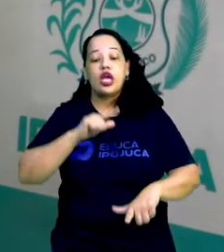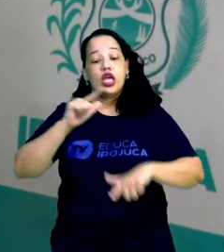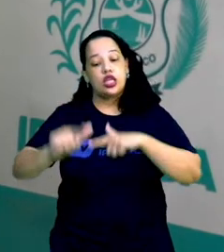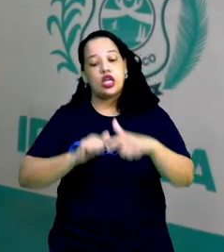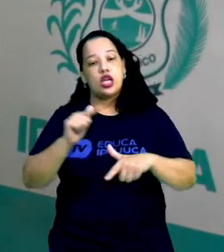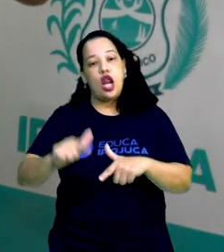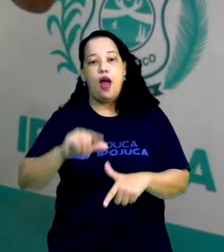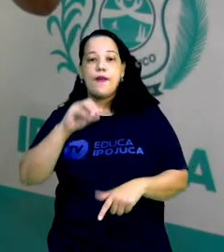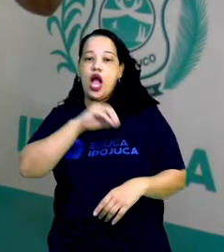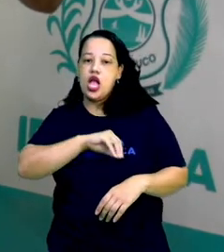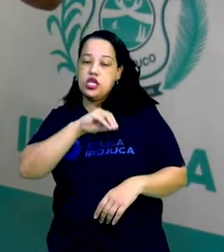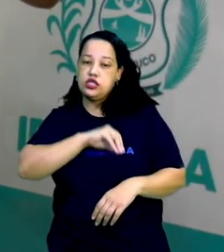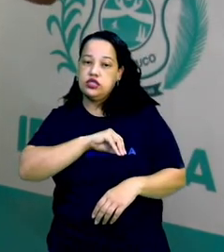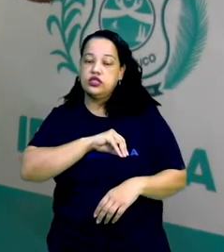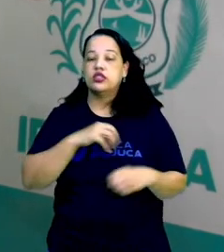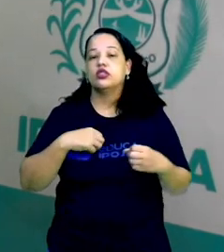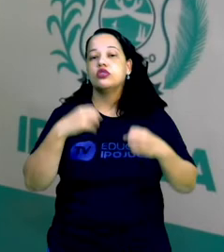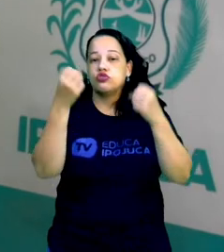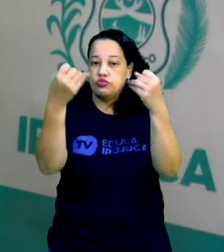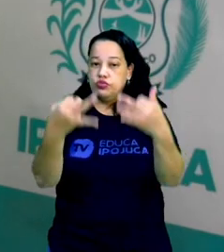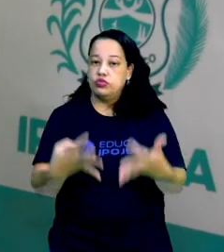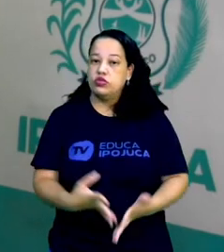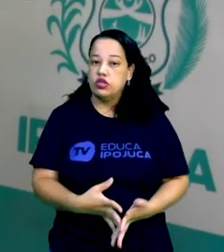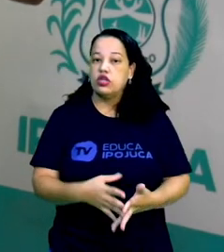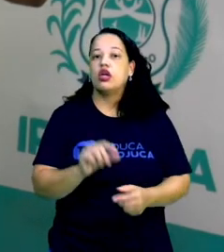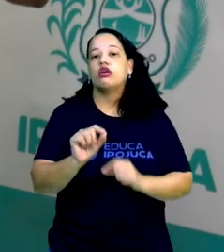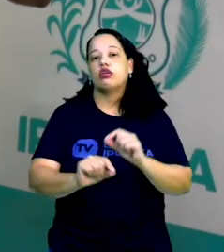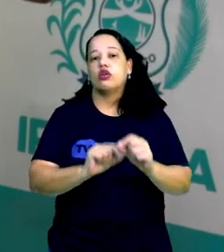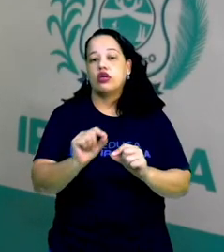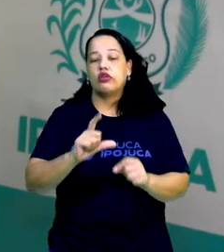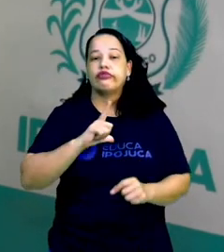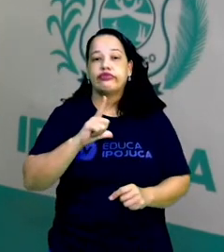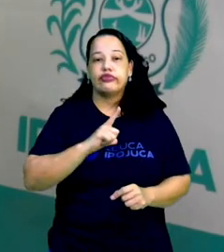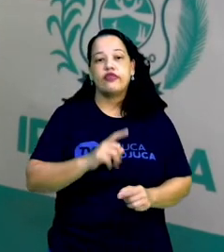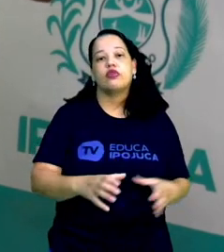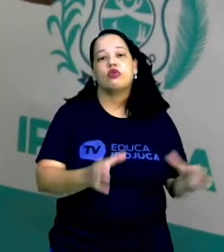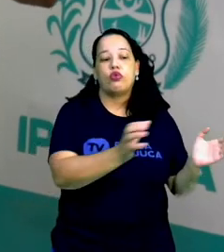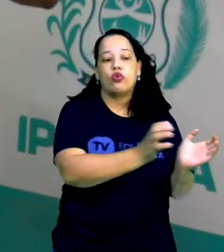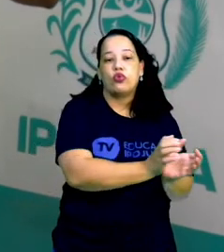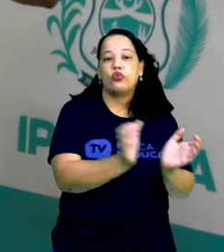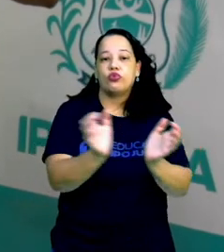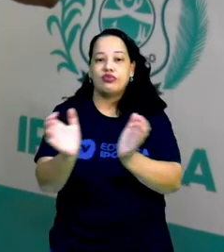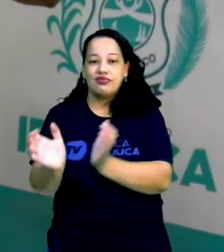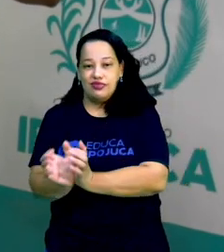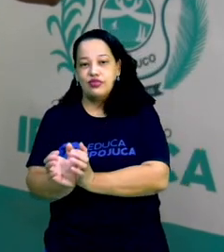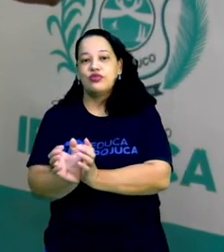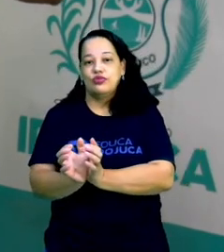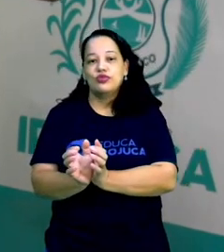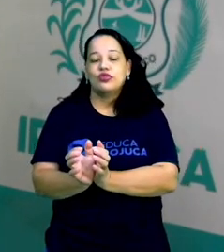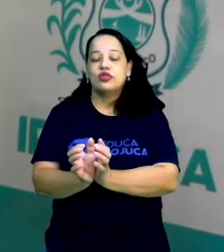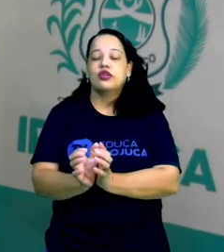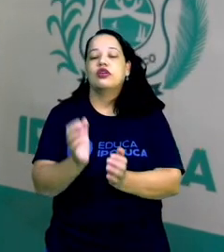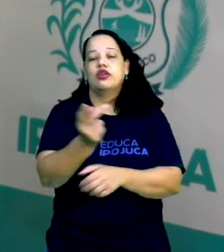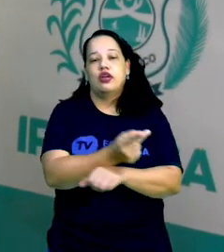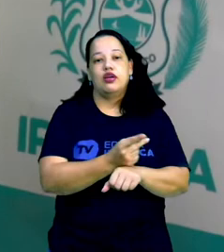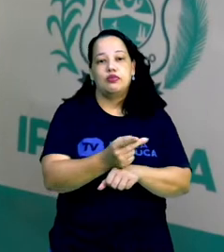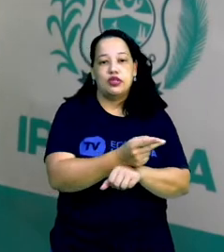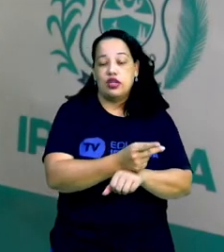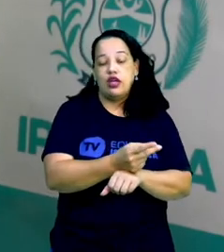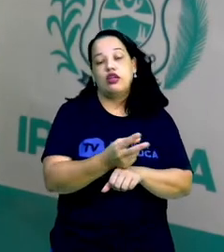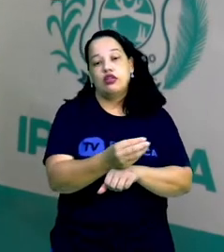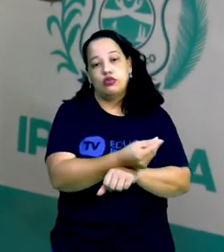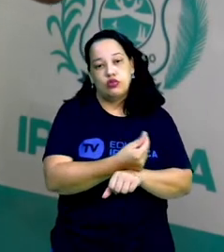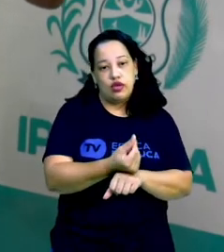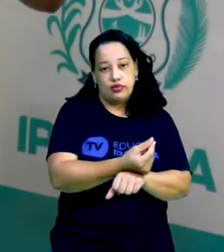falei logo lá no começo, quando a gente falou das classes que era dividida o capitalismo. O trabalho no